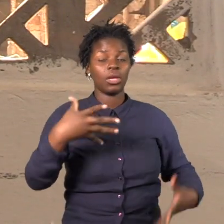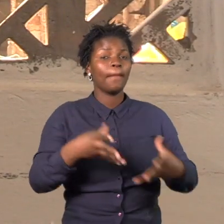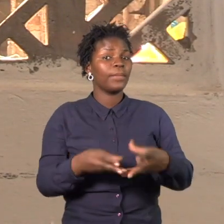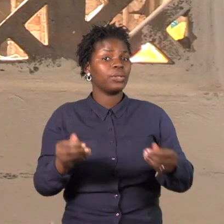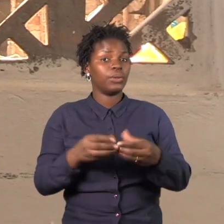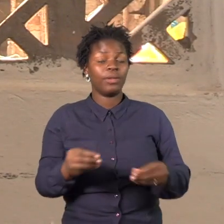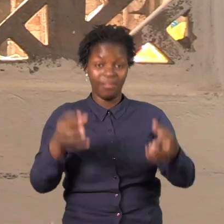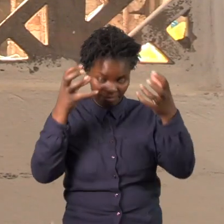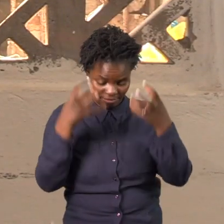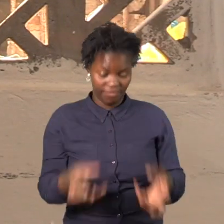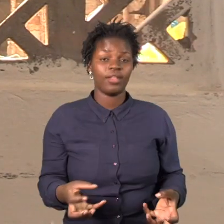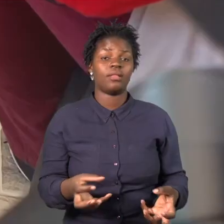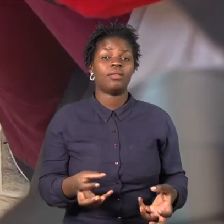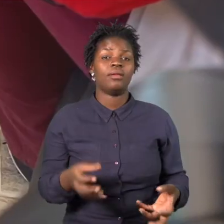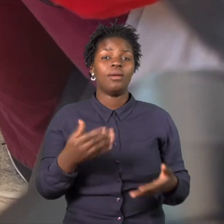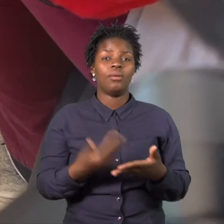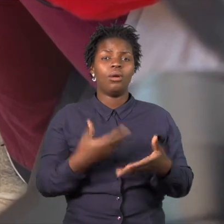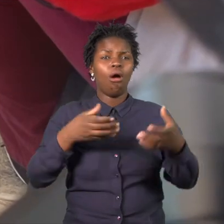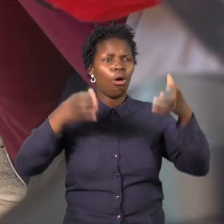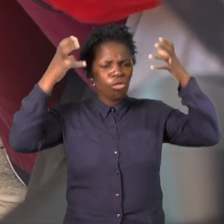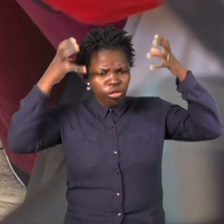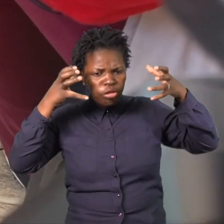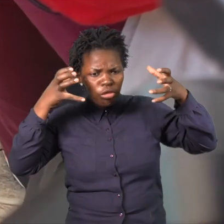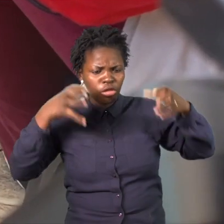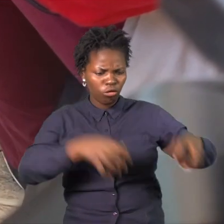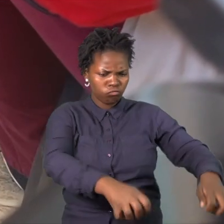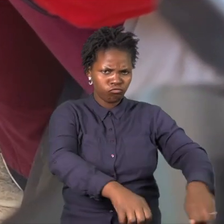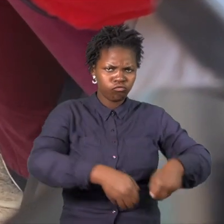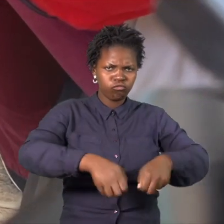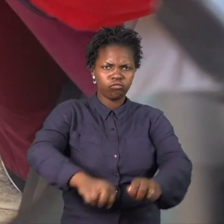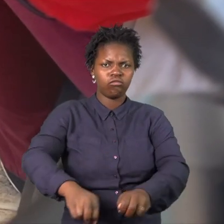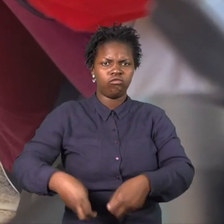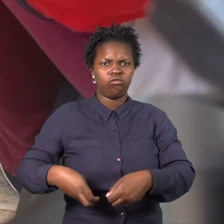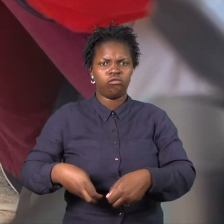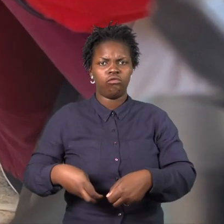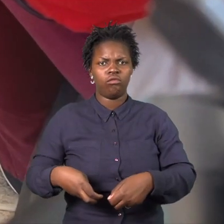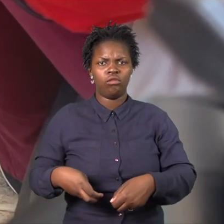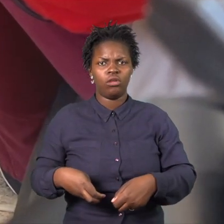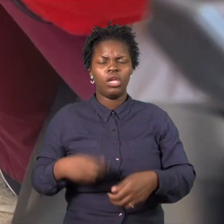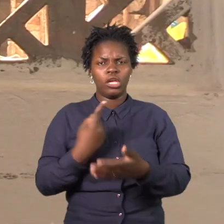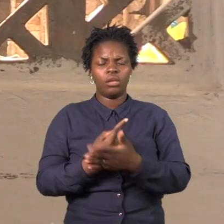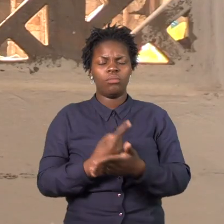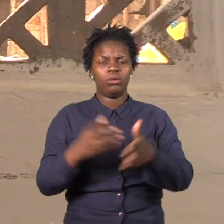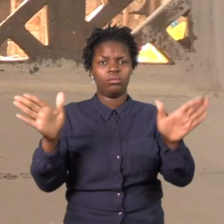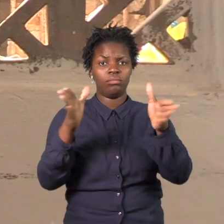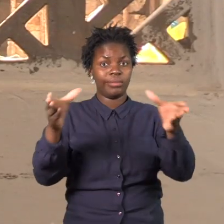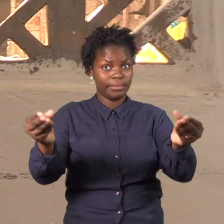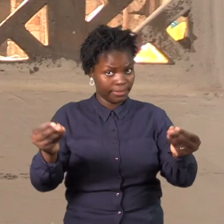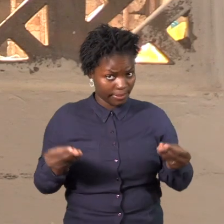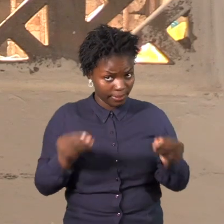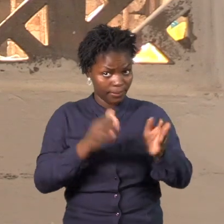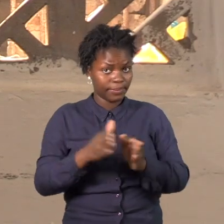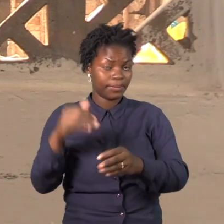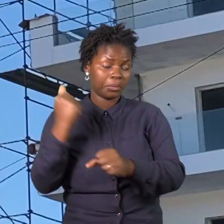de o acidente não estar nessa proporcionalidade em que está hoje. Seria uma coisa, se calhar, leve, diferente desta. Já temos que